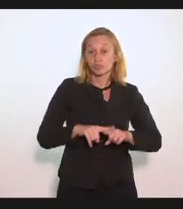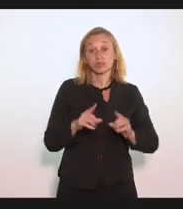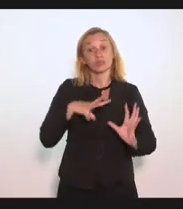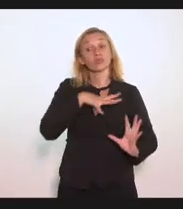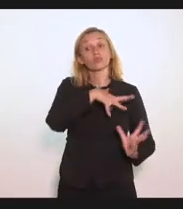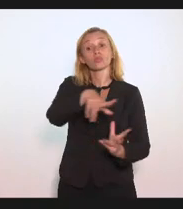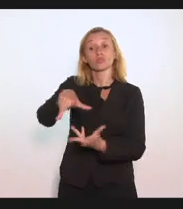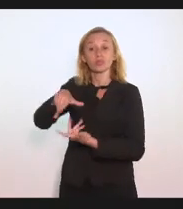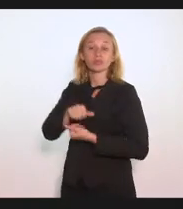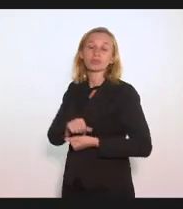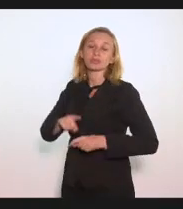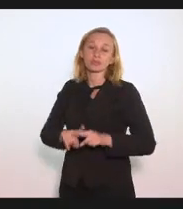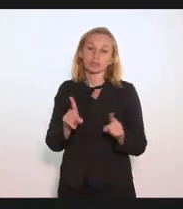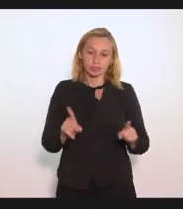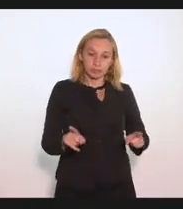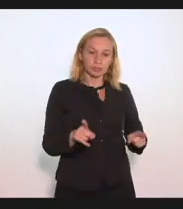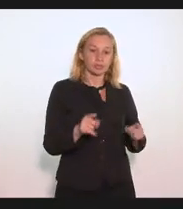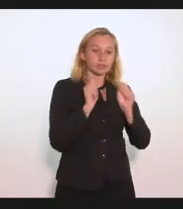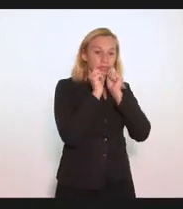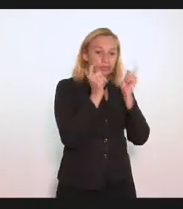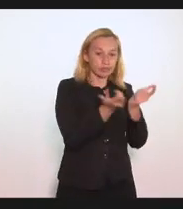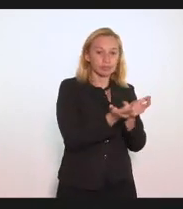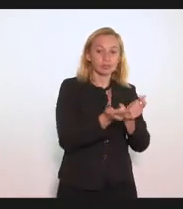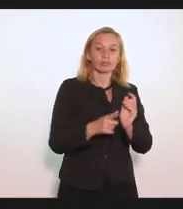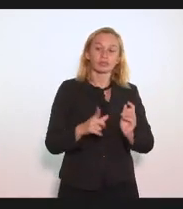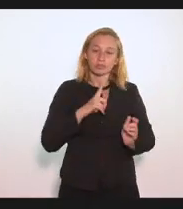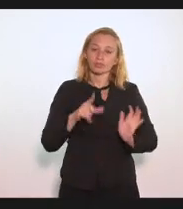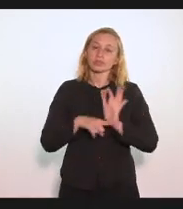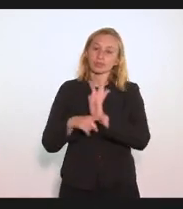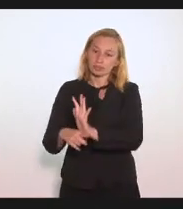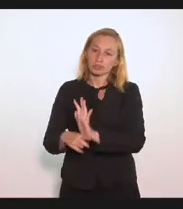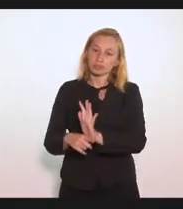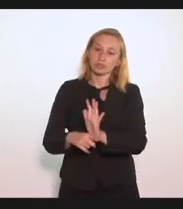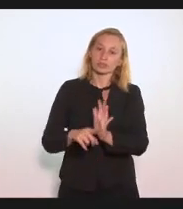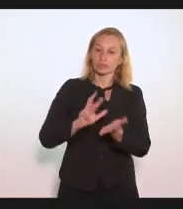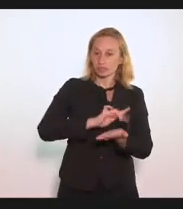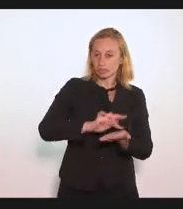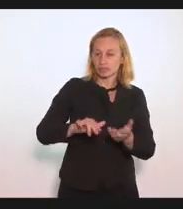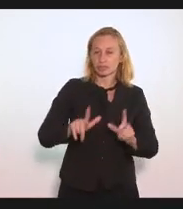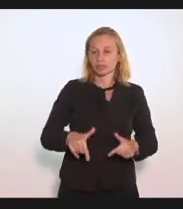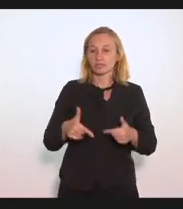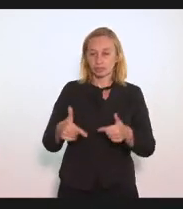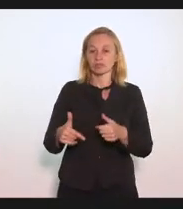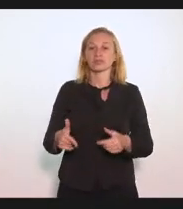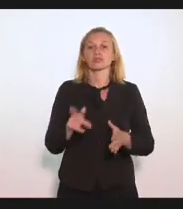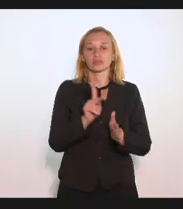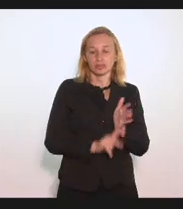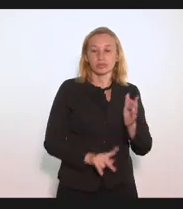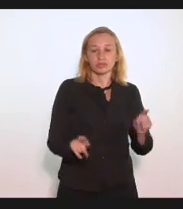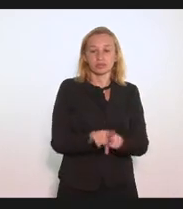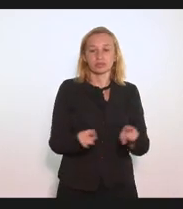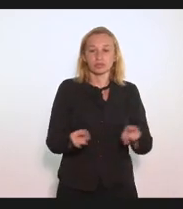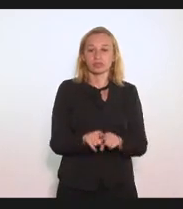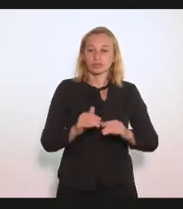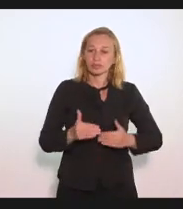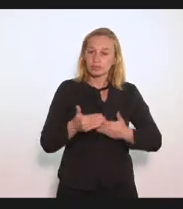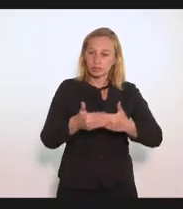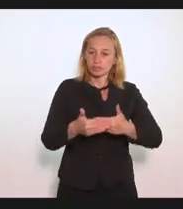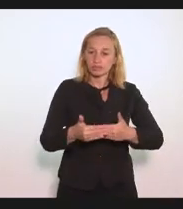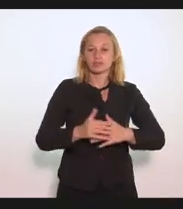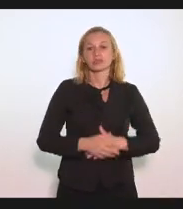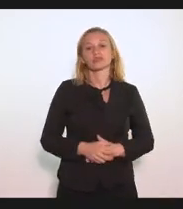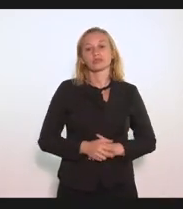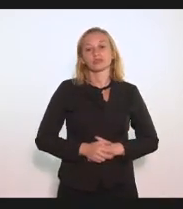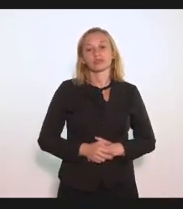inteiro mas a Assembleia tem contribuído de todas as formas e esse projeto também é mais um pequeno passo para